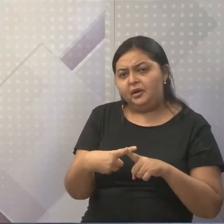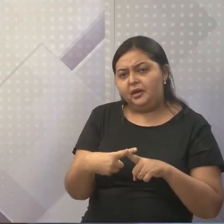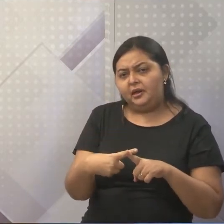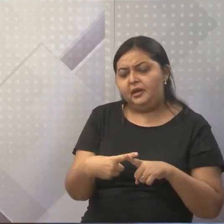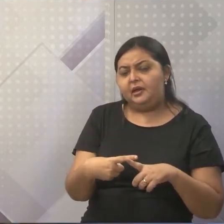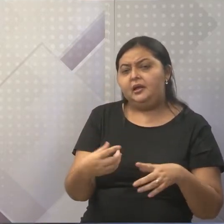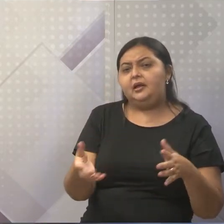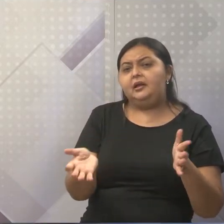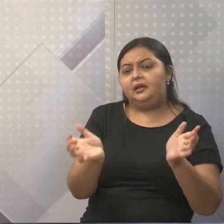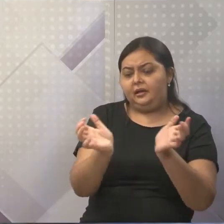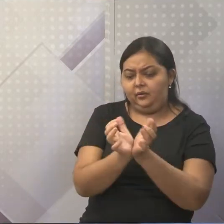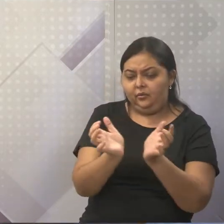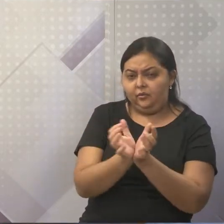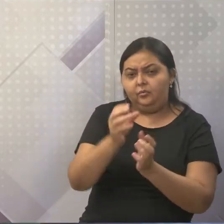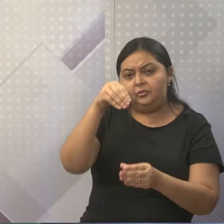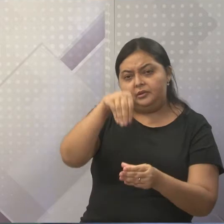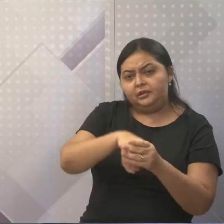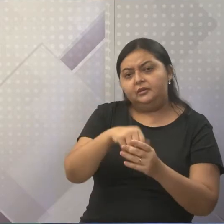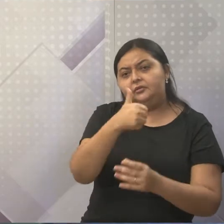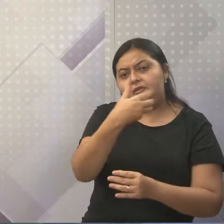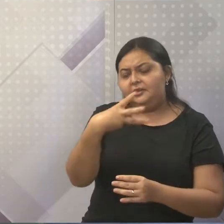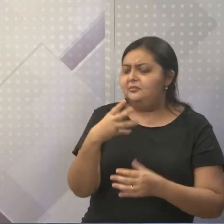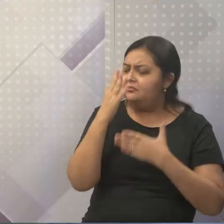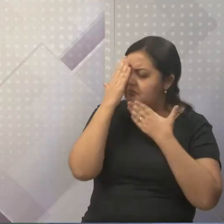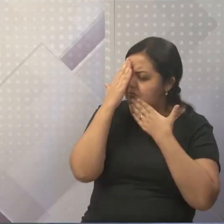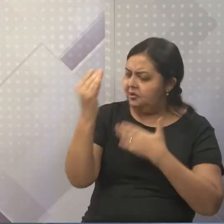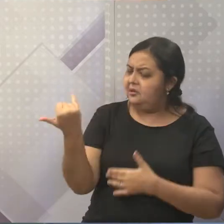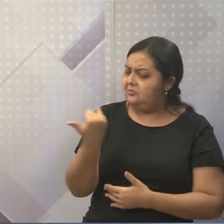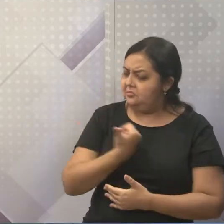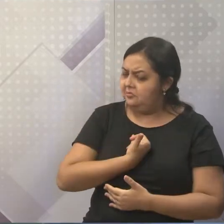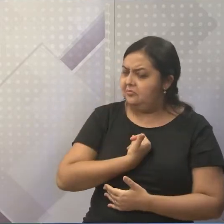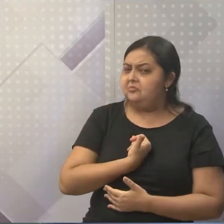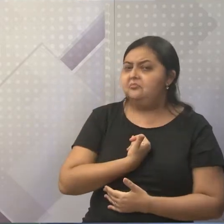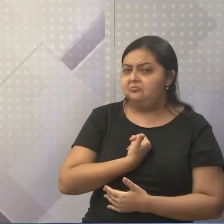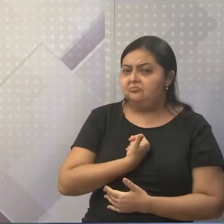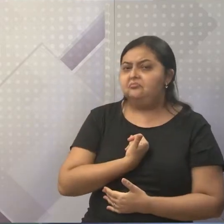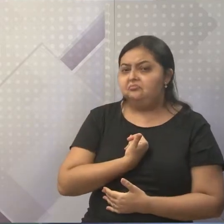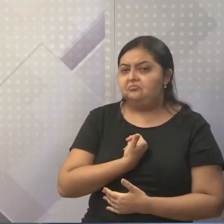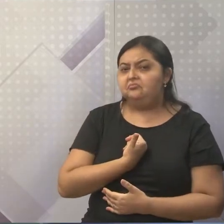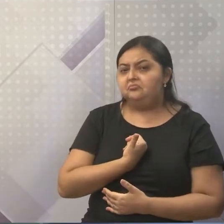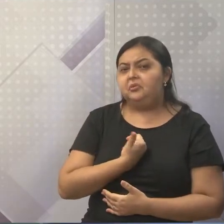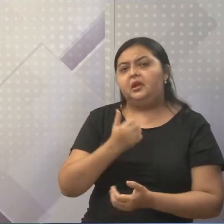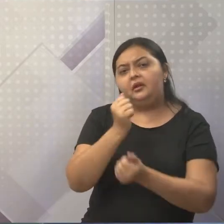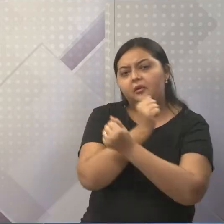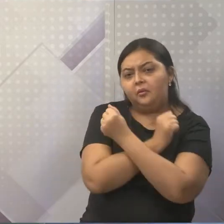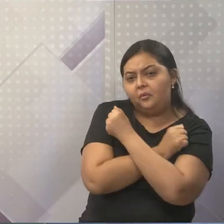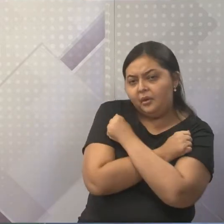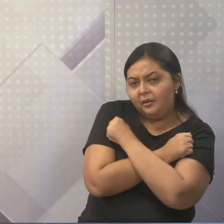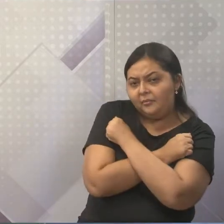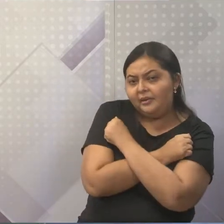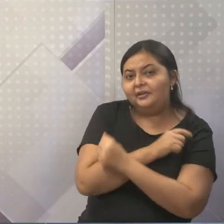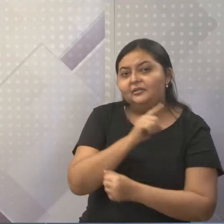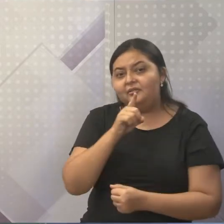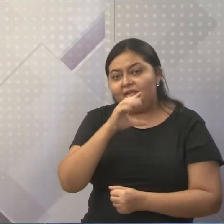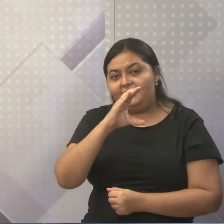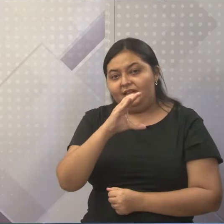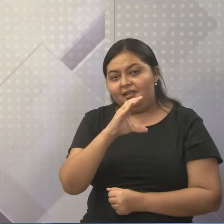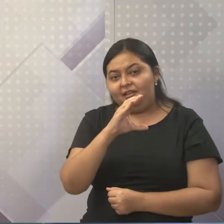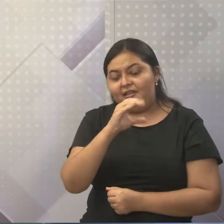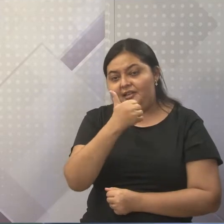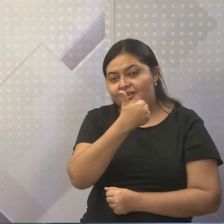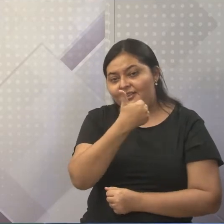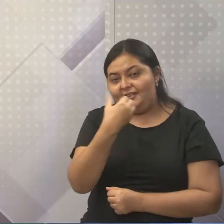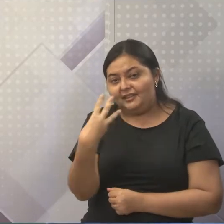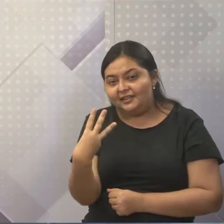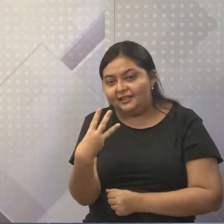representação de 13 pessoas. Obrigado por essa informação. Valendo. E deixo já um abraço para você que é campinense, que é 13